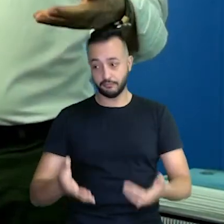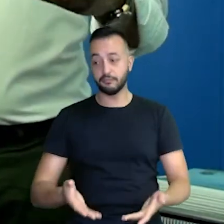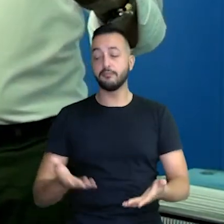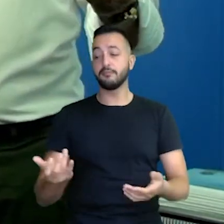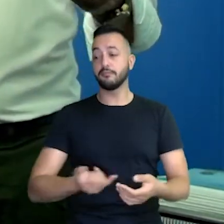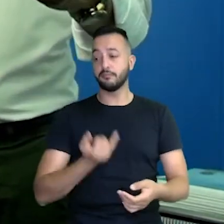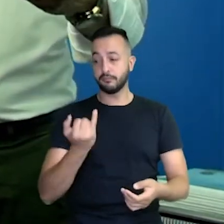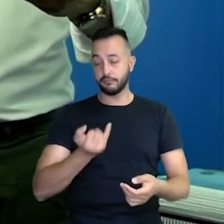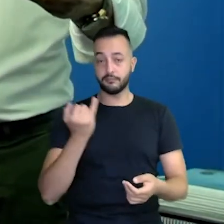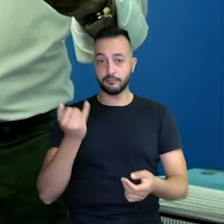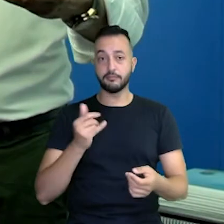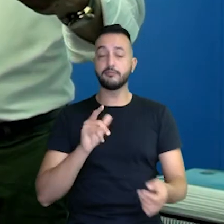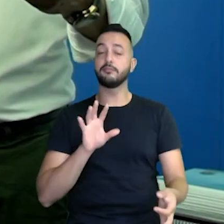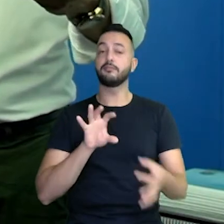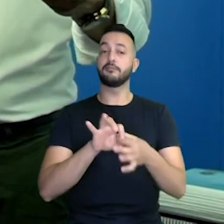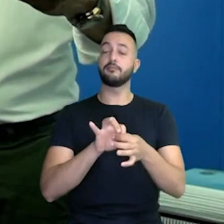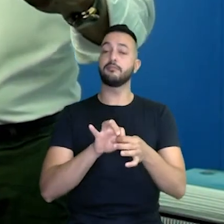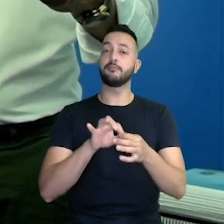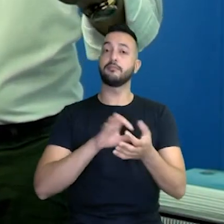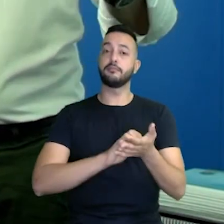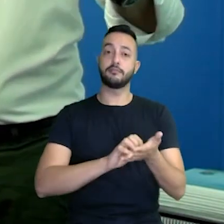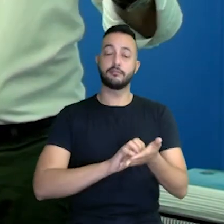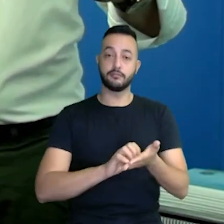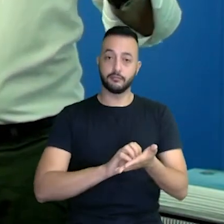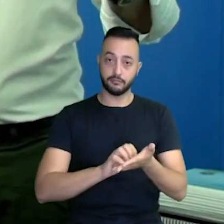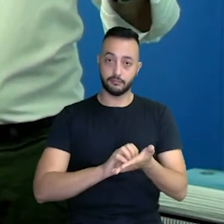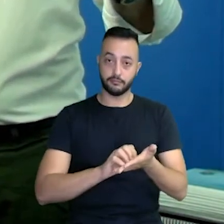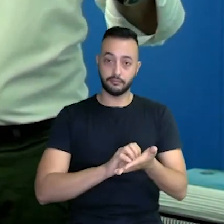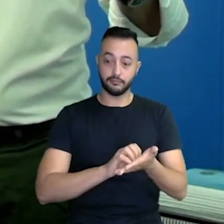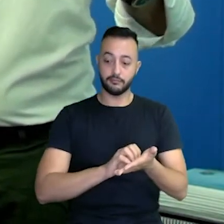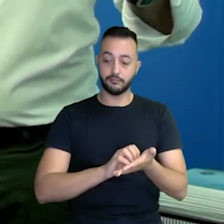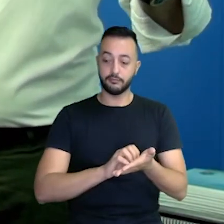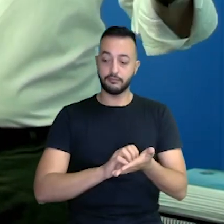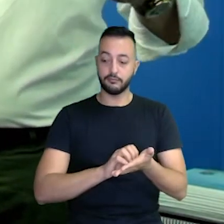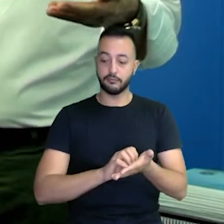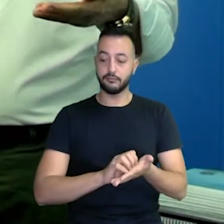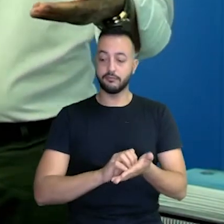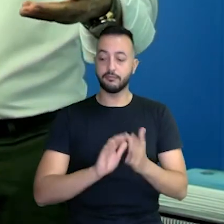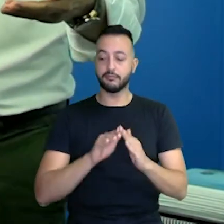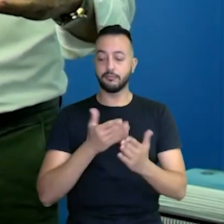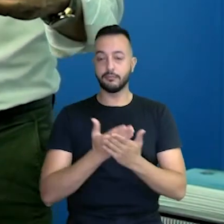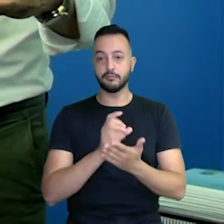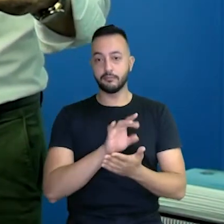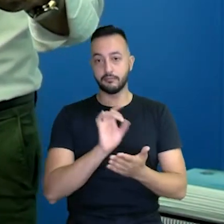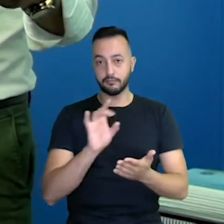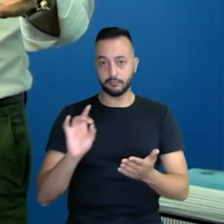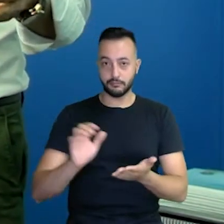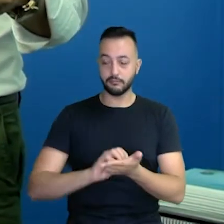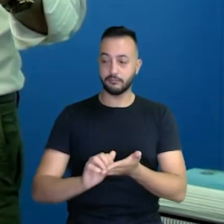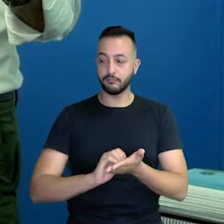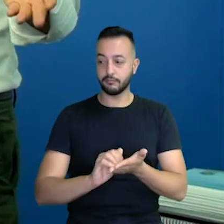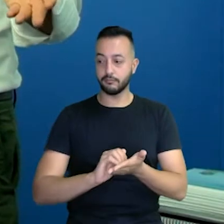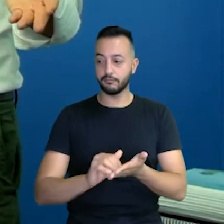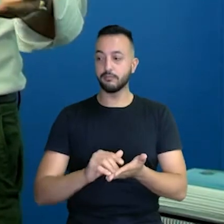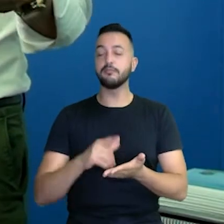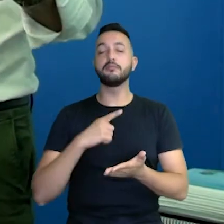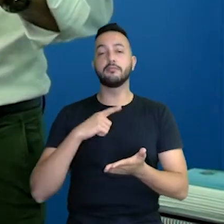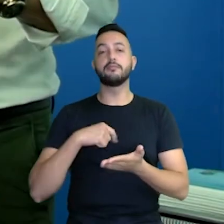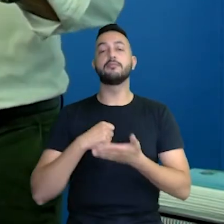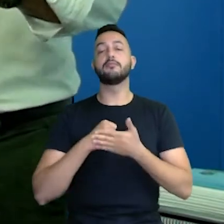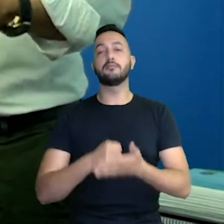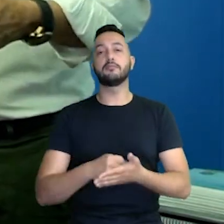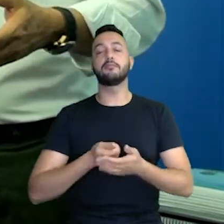importante que haja esse link, porque a secretaria, o secretário de cada escola, o chamado auxiliar